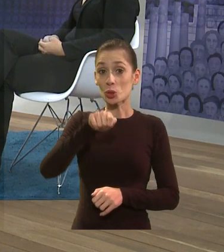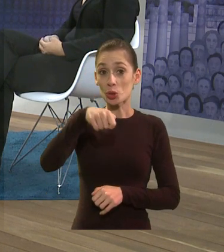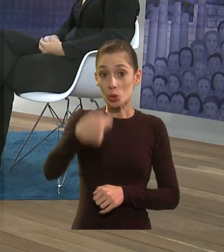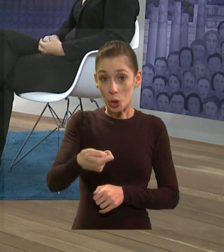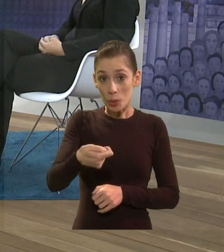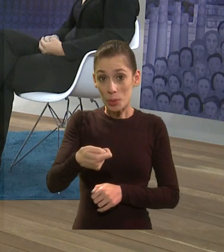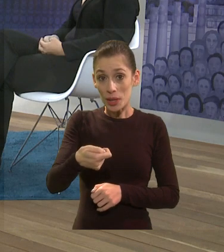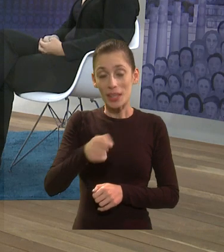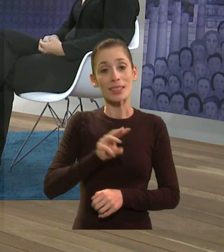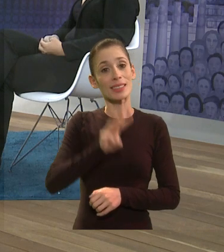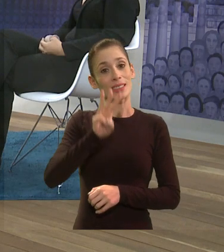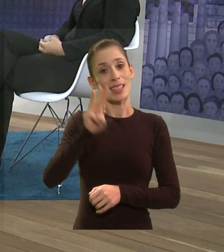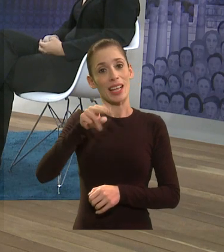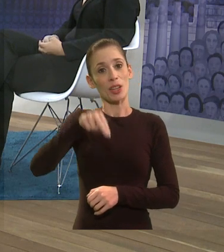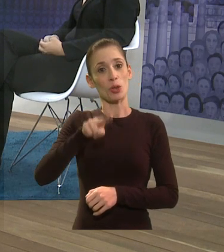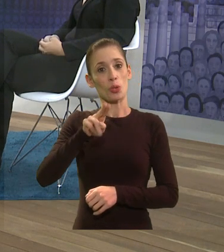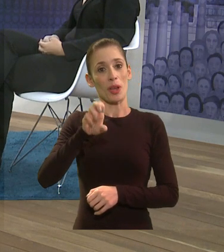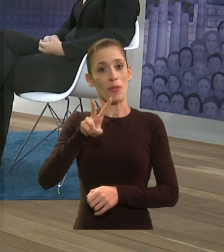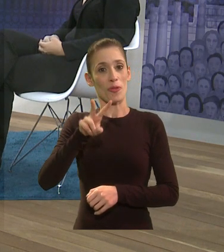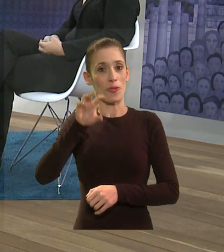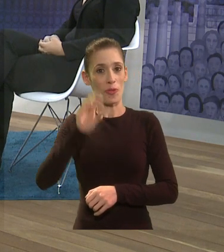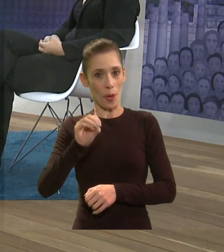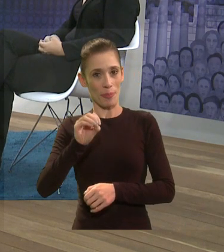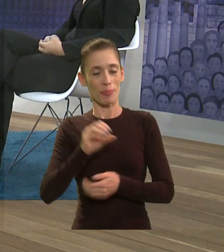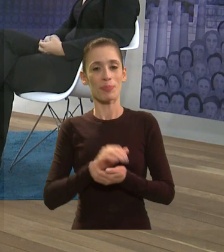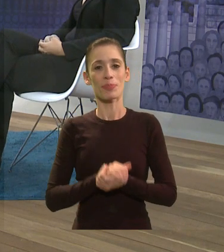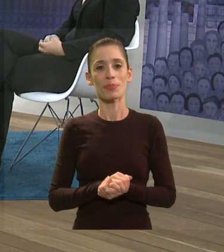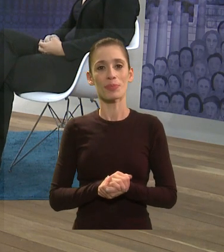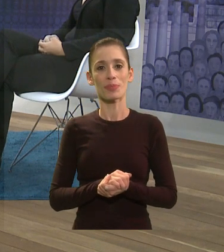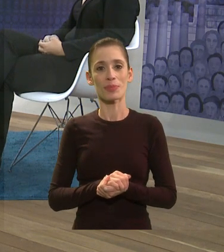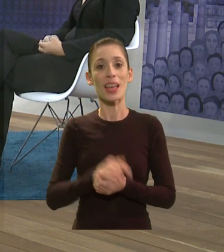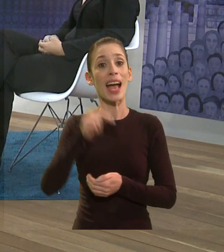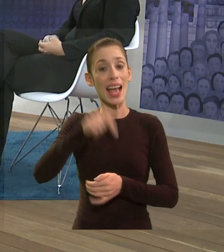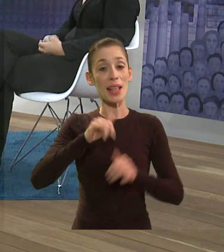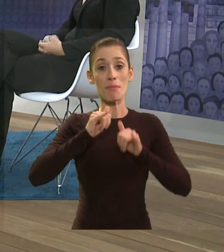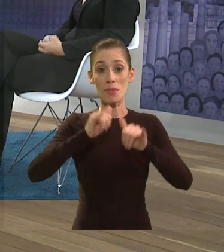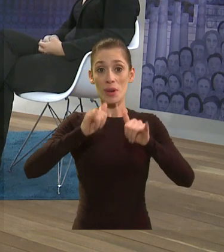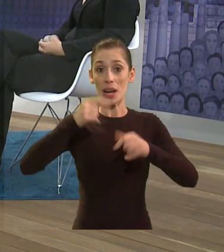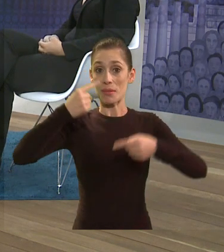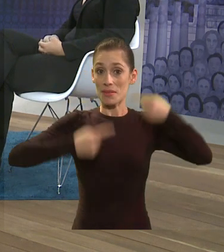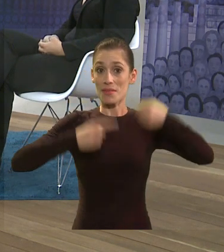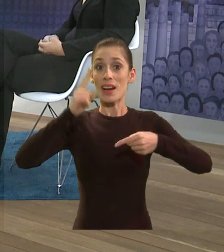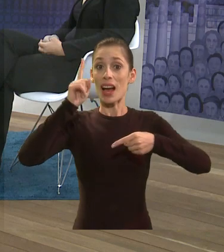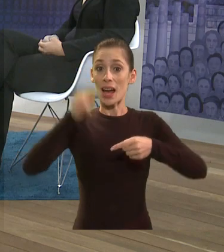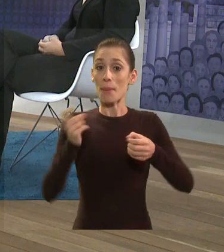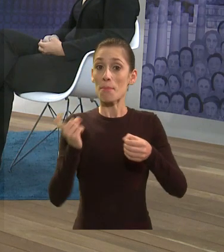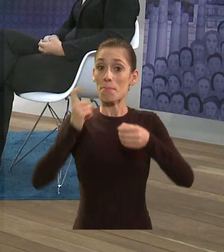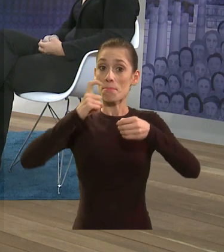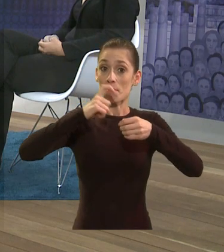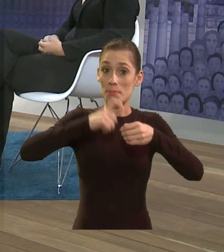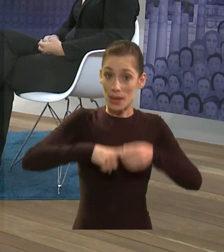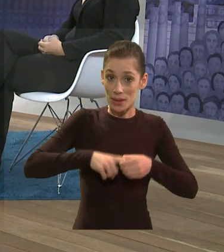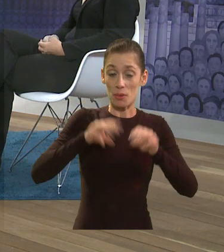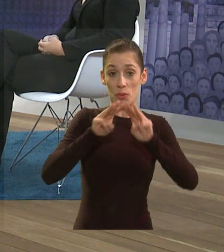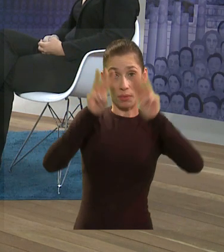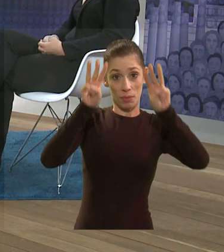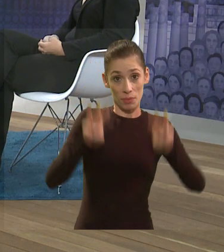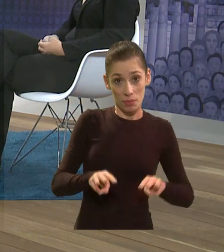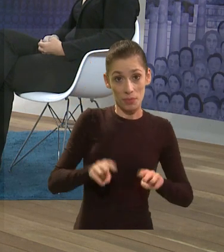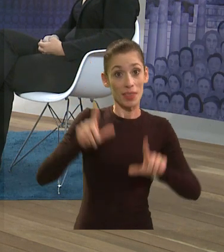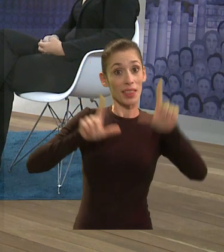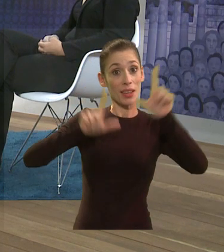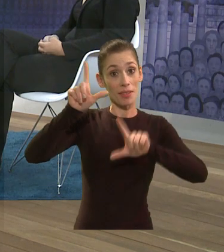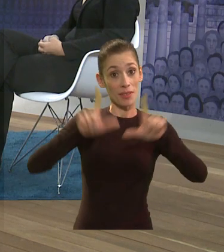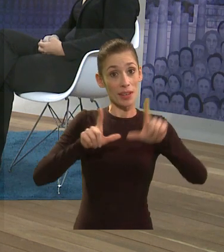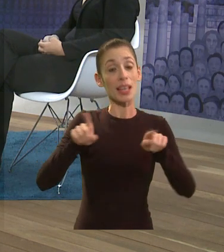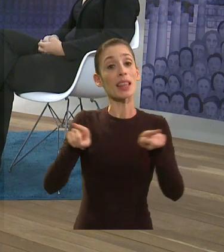assunto de hoje no site noevo.org.br lembrando que o novo debate é uma parceria entre a UFPR TV e os programas de pós-graduação em